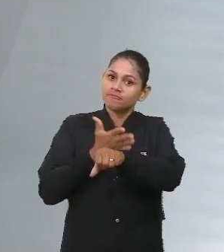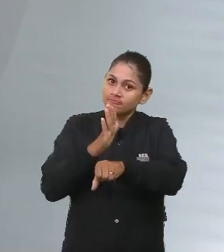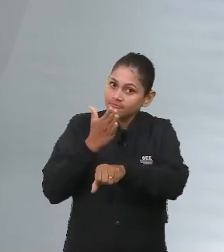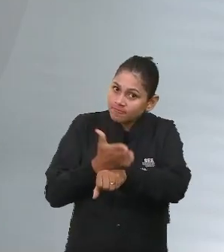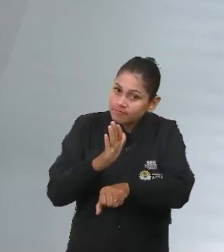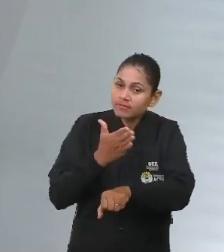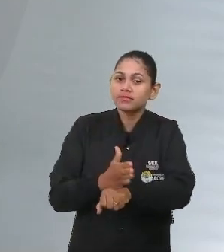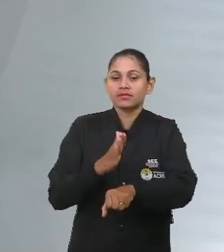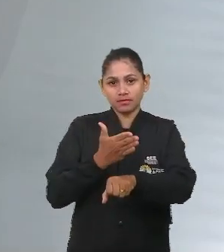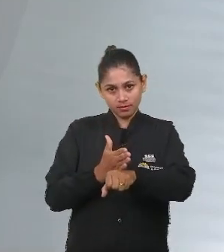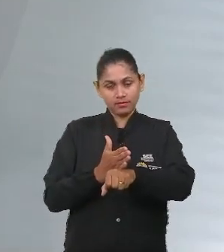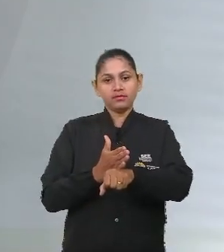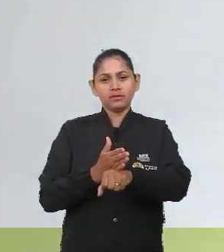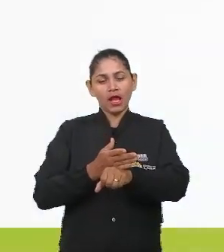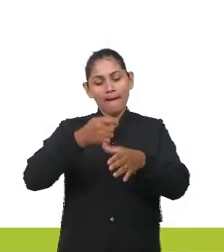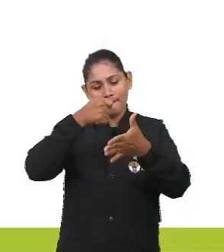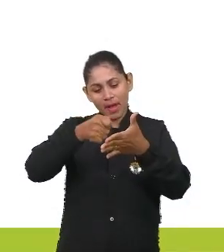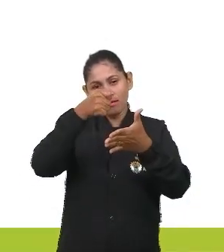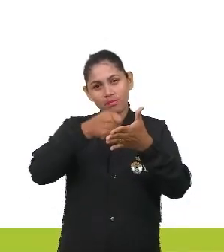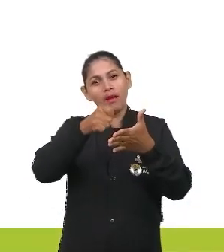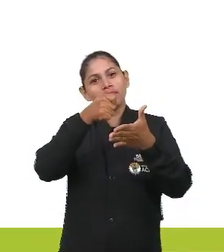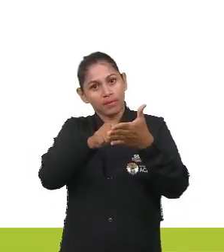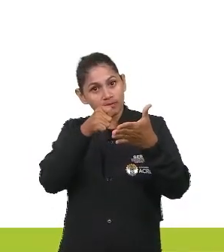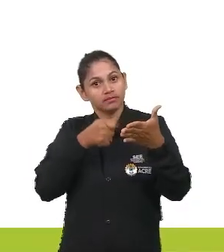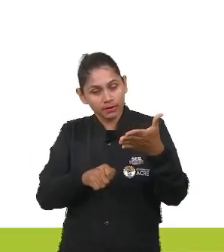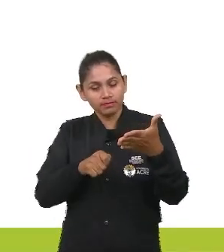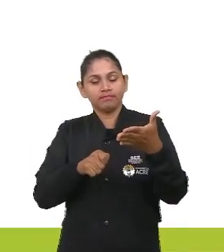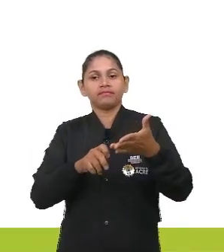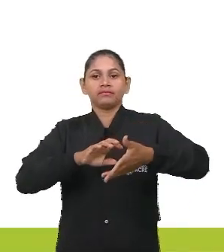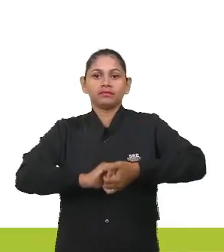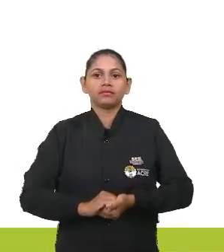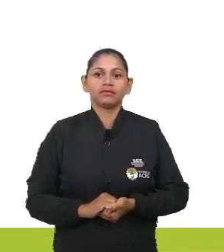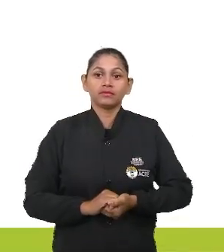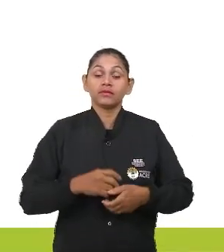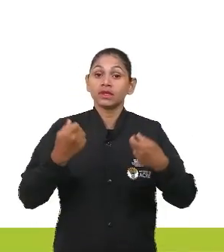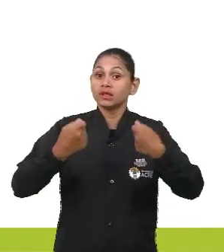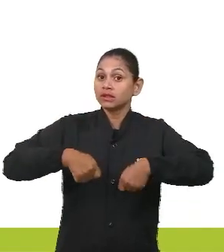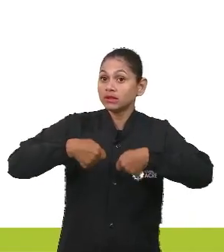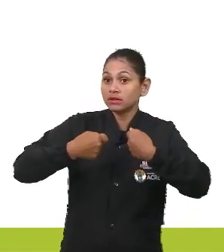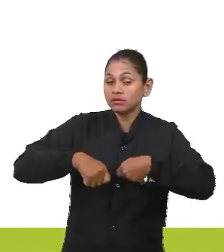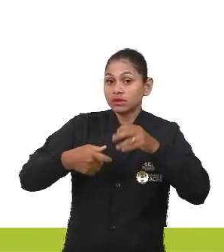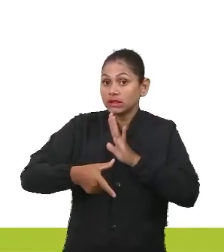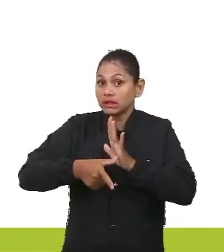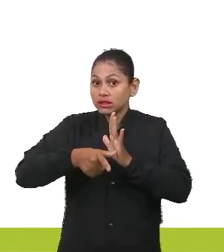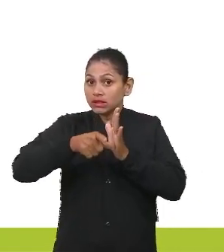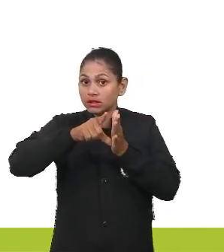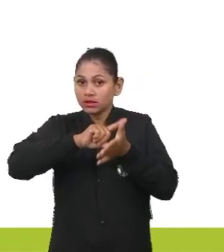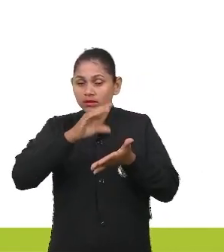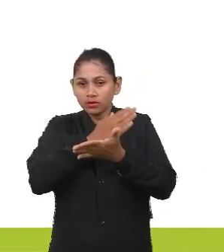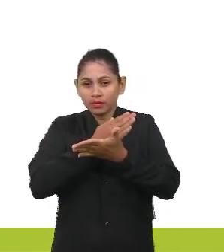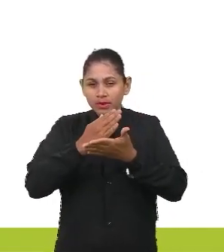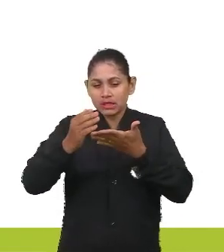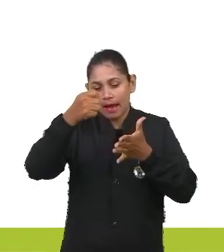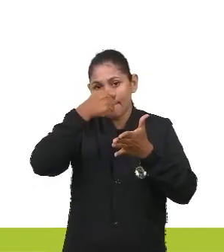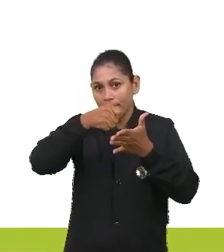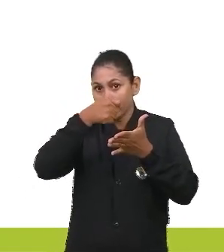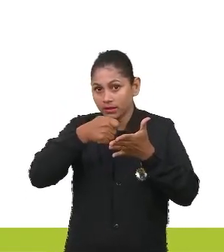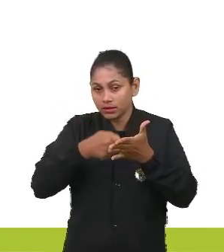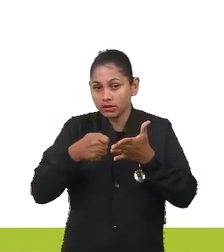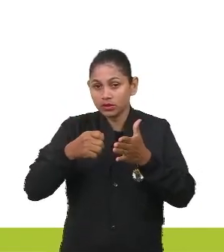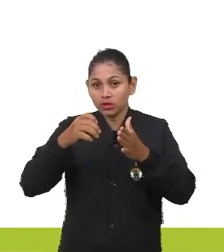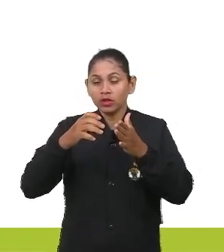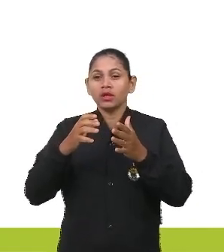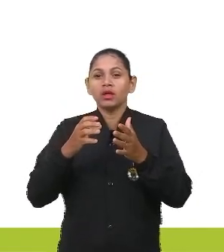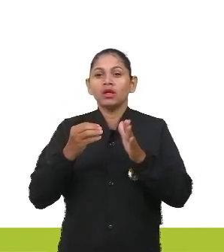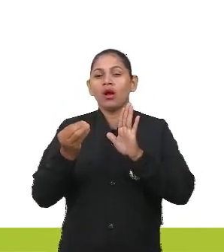de texto. O é esse projeto de texto, esse plano, professor? É necessário que, antes de você começar a escrever, você junte